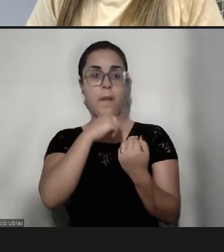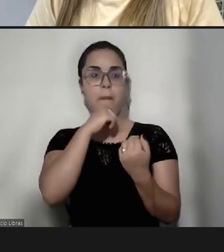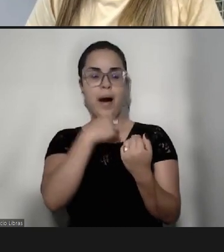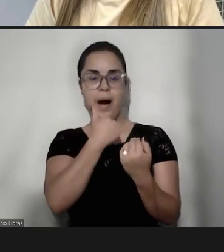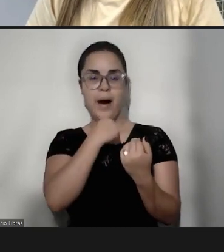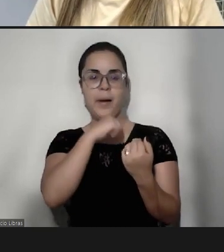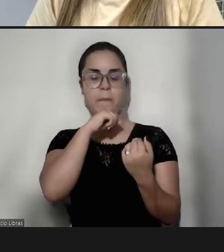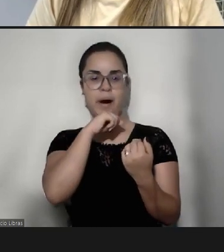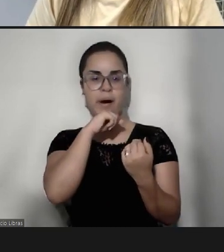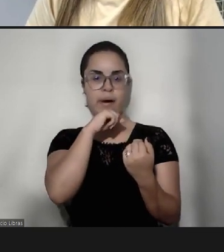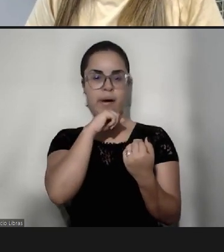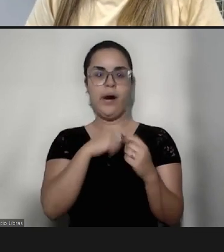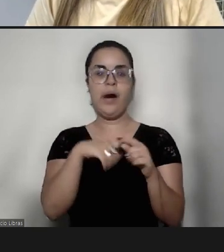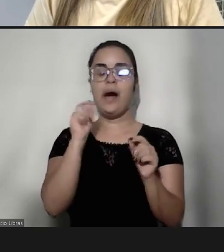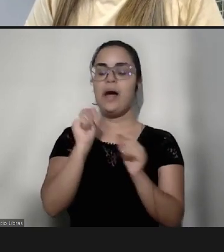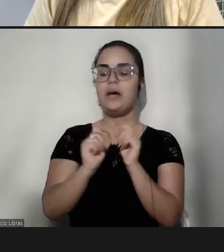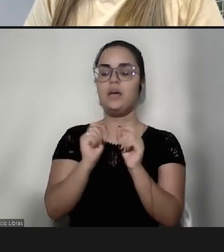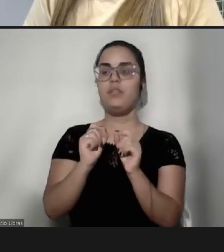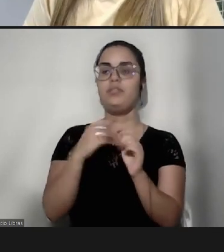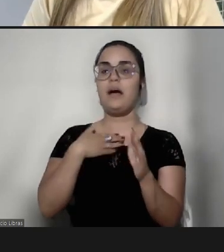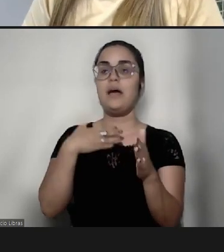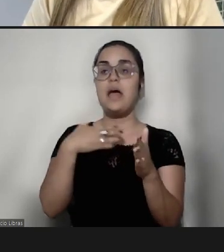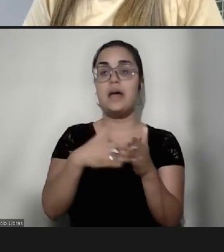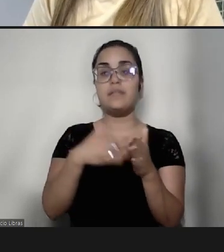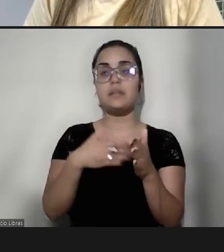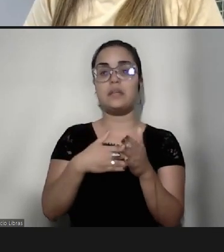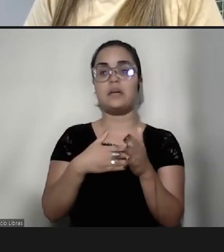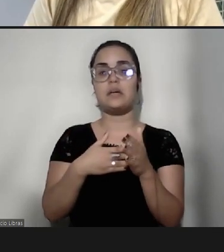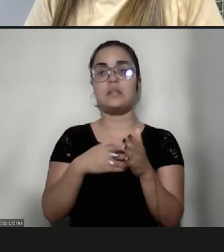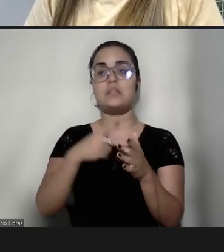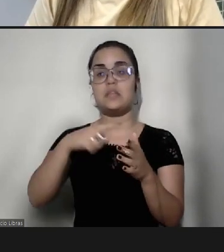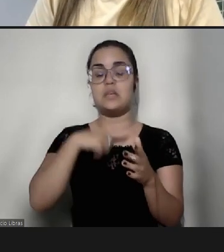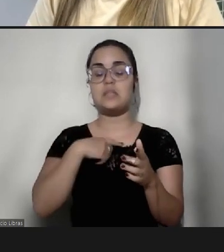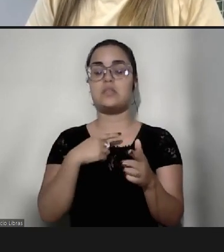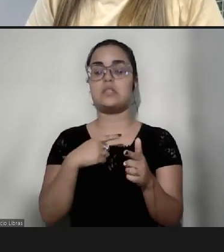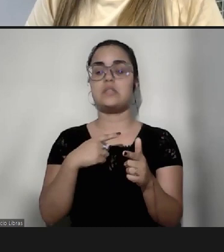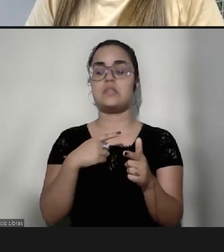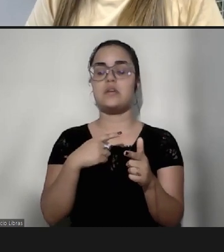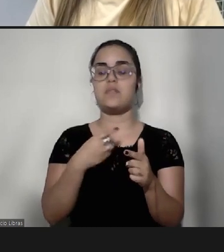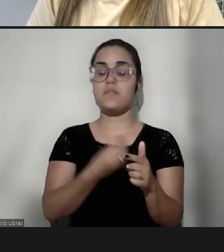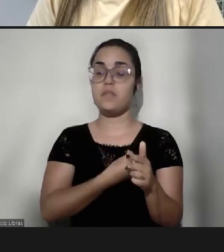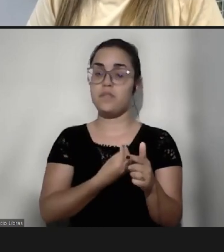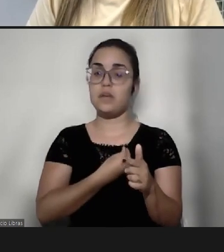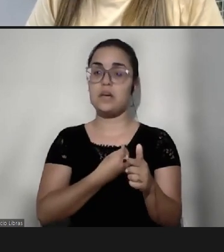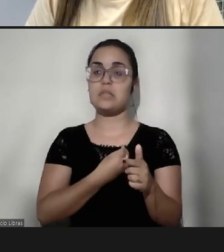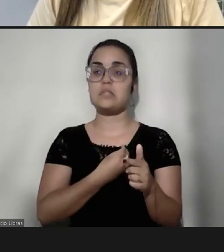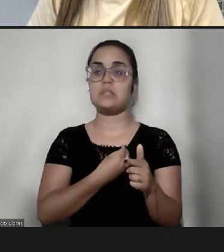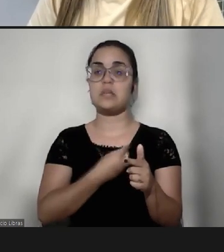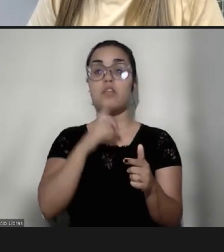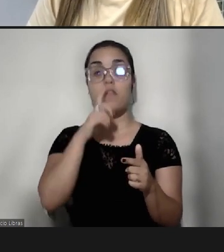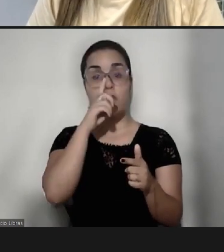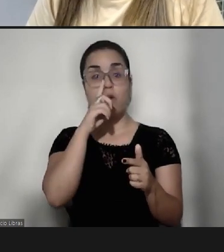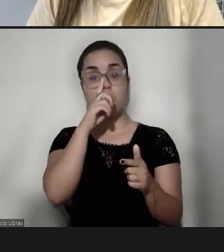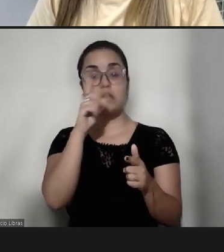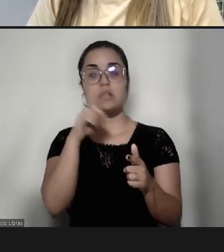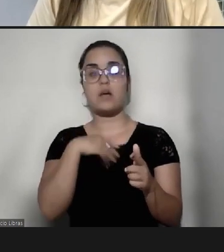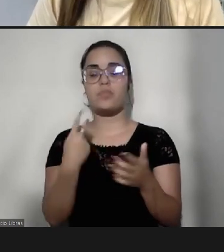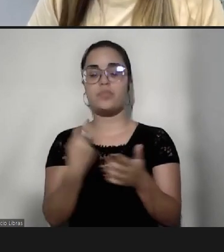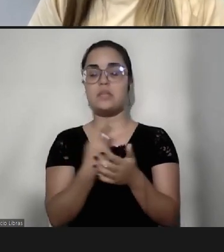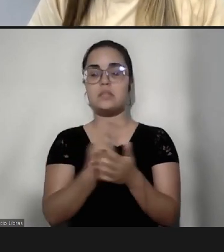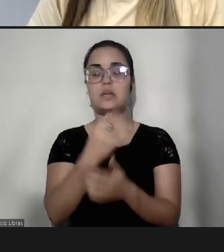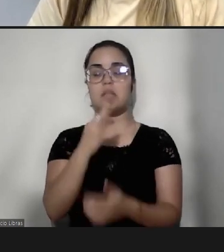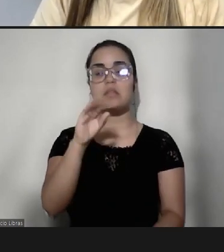da criança, que vai evitar dessa situação virar um trauma, né, que o trauma existe quando não existe um acolhimento,